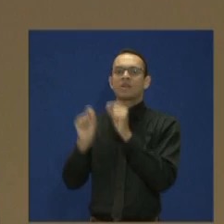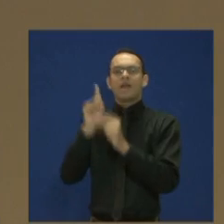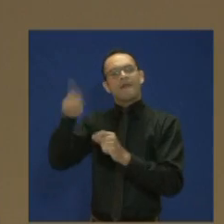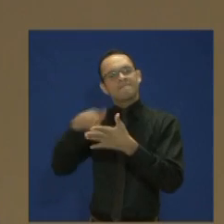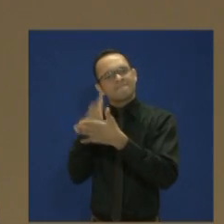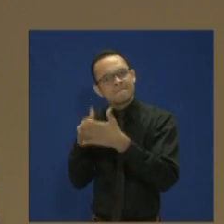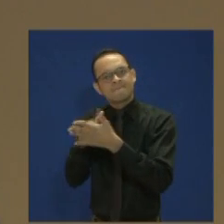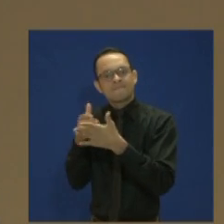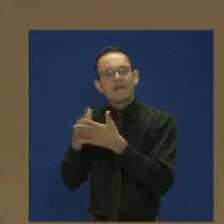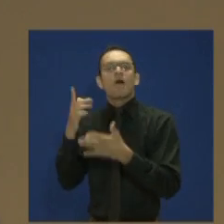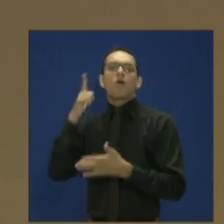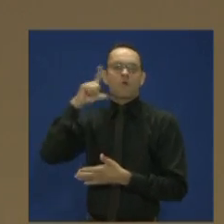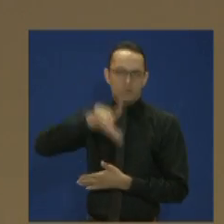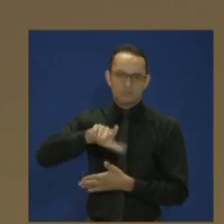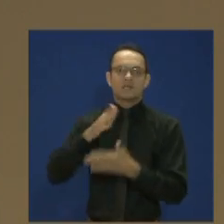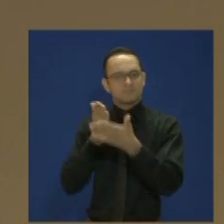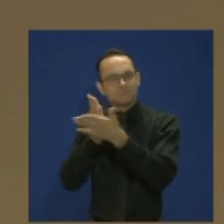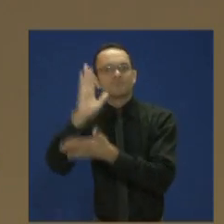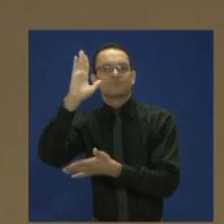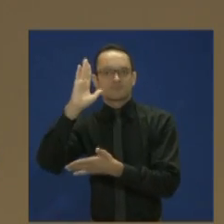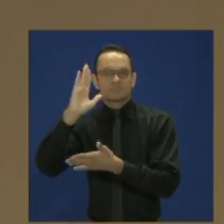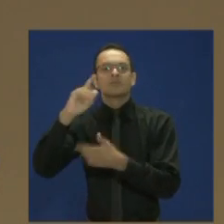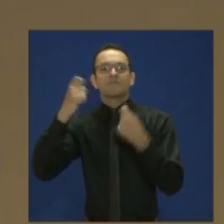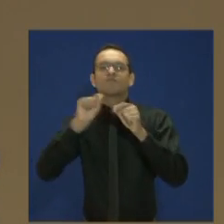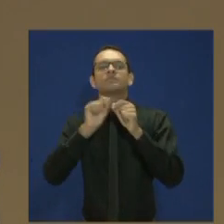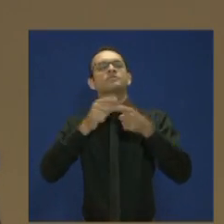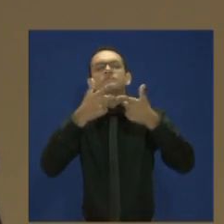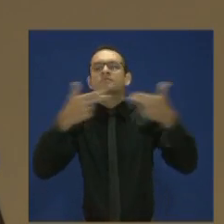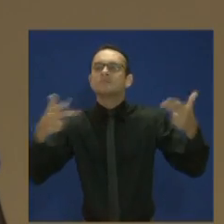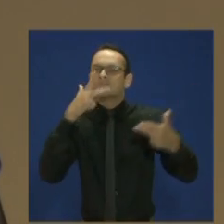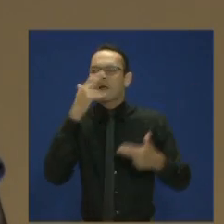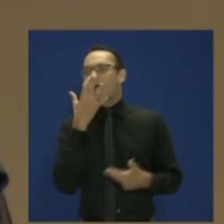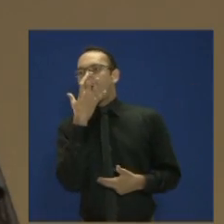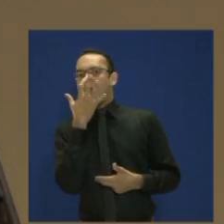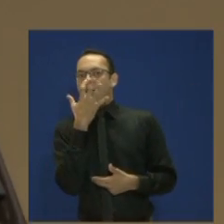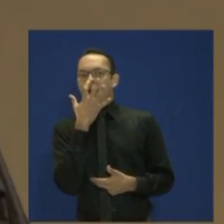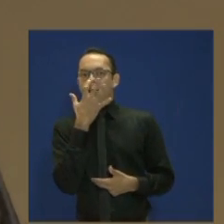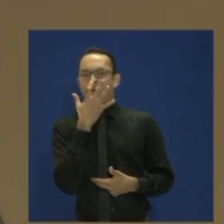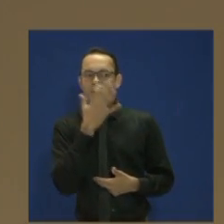fará coisas admiráveis. Obrigada e boa noite a todos.